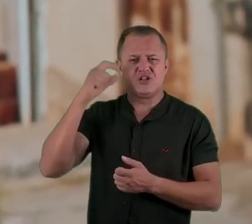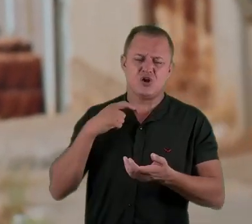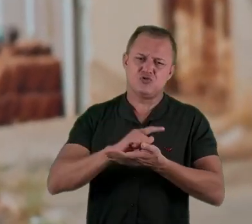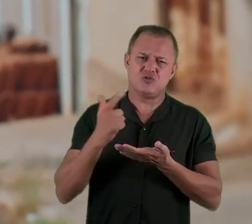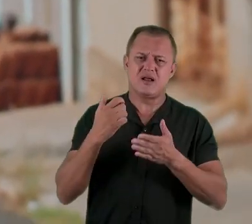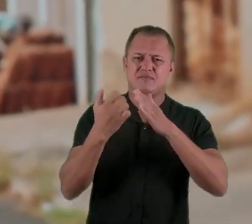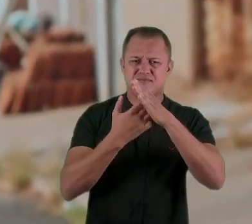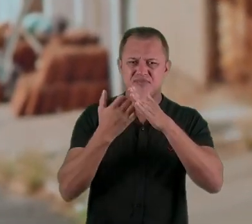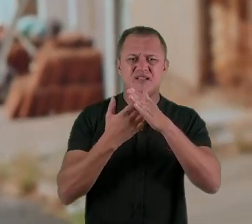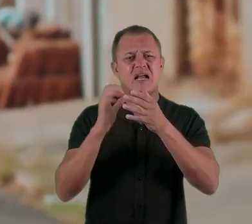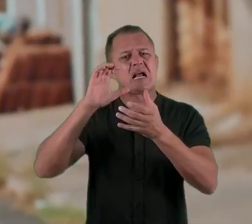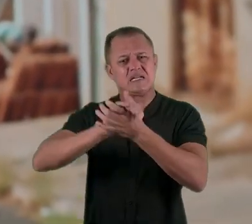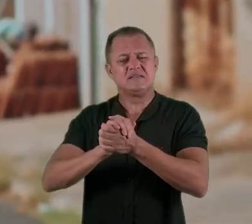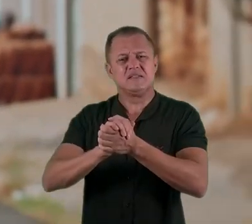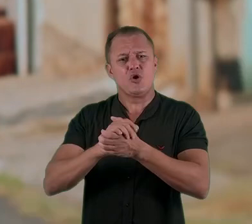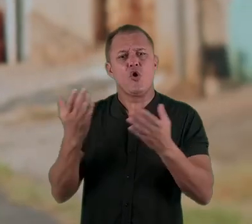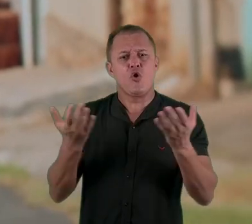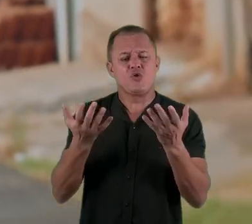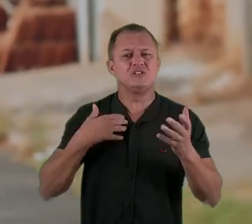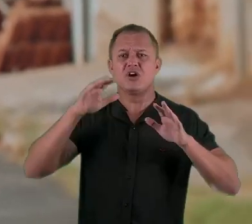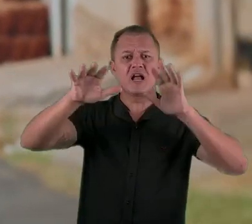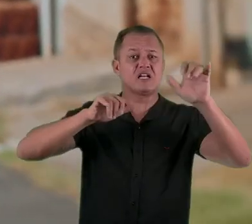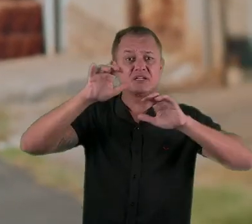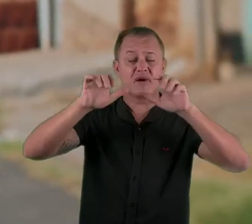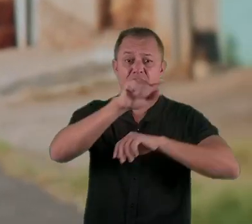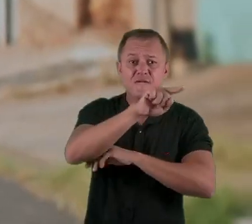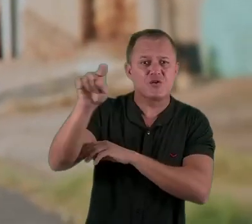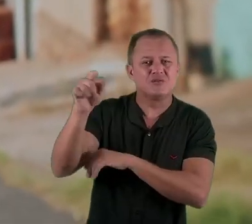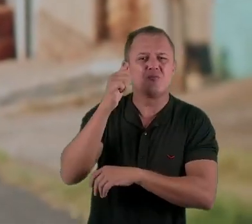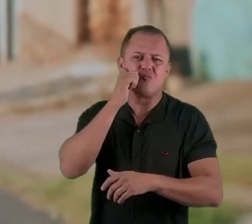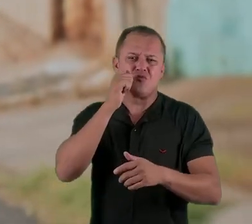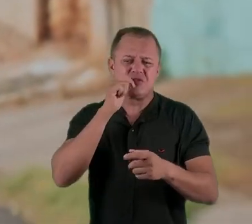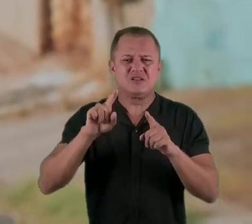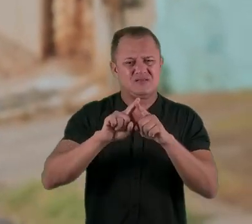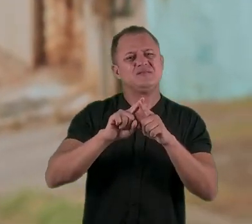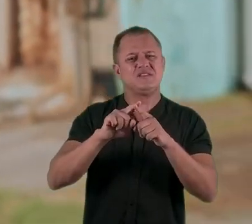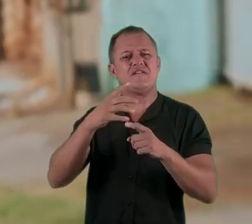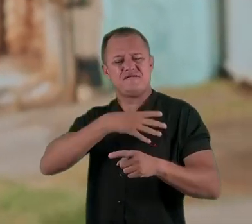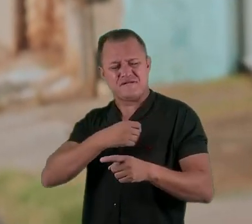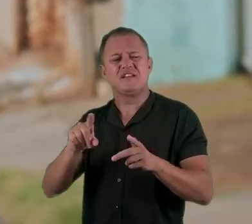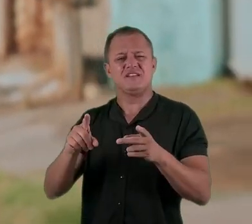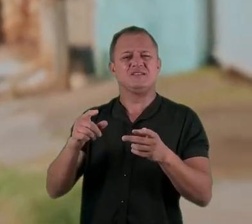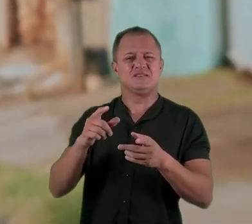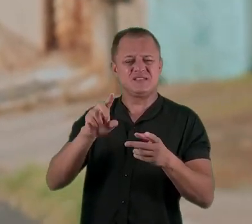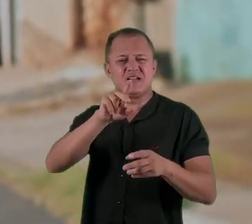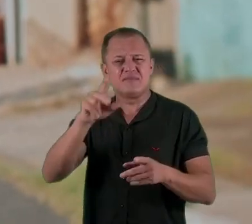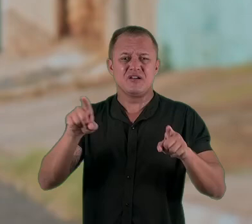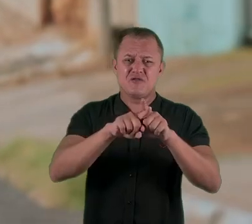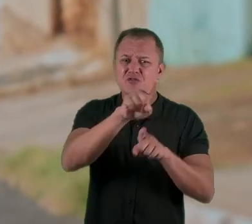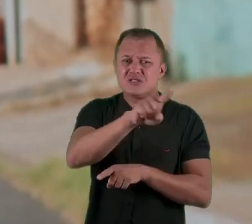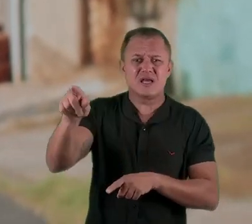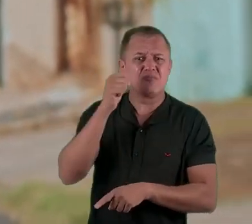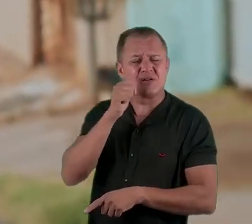jornalista, empresária, casada e hoje eu quero convocar você, que é esposa, mãe, filha, irmã. Você é